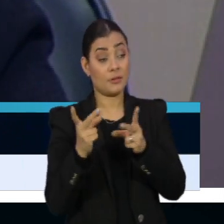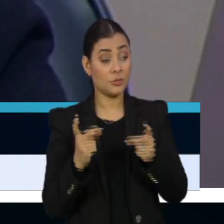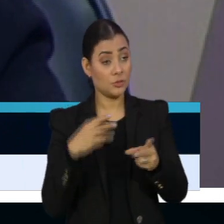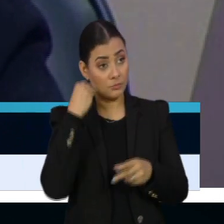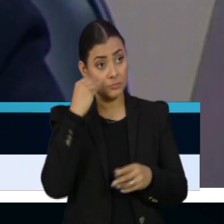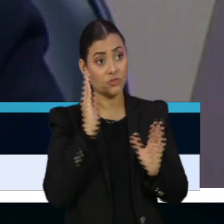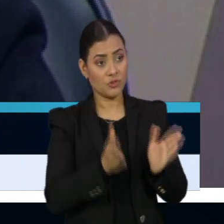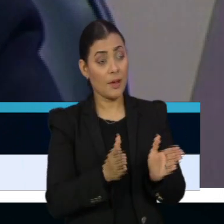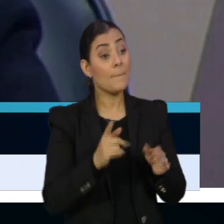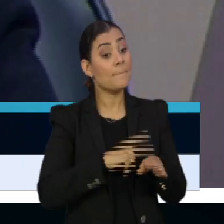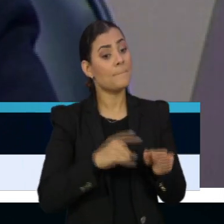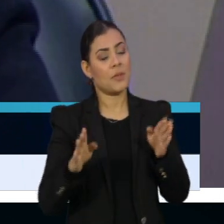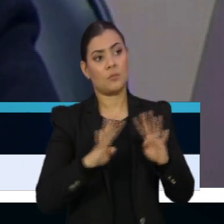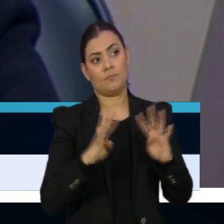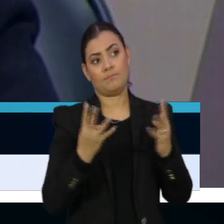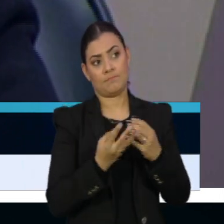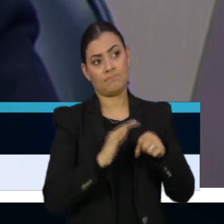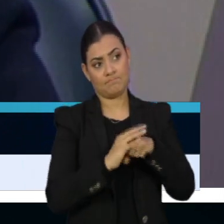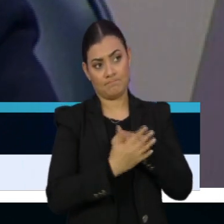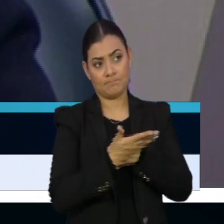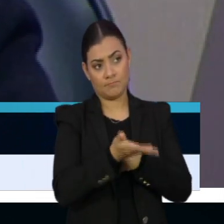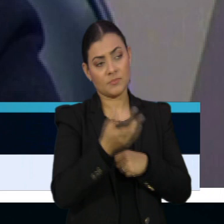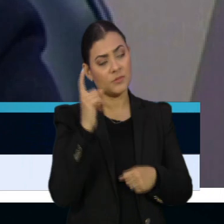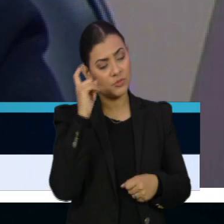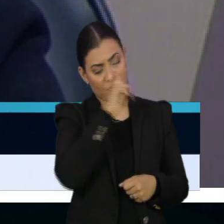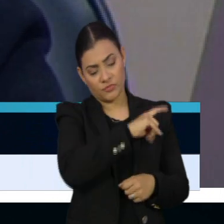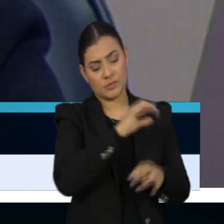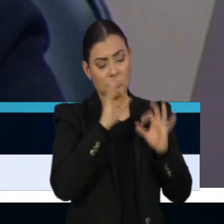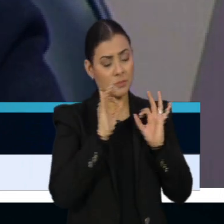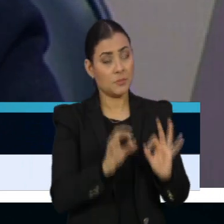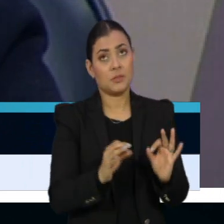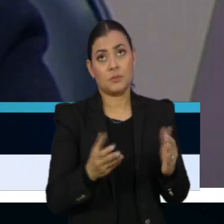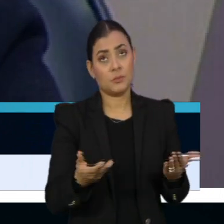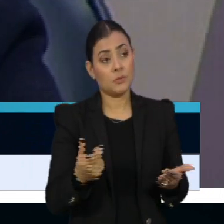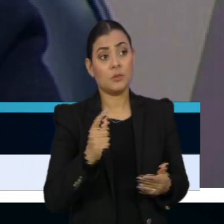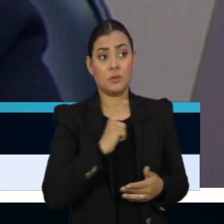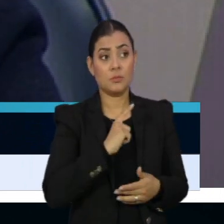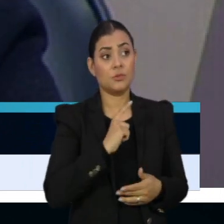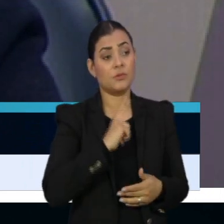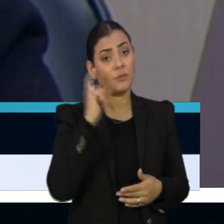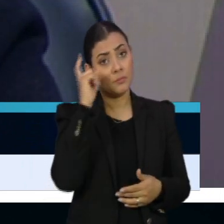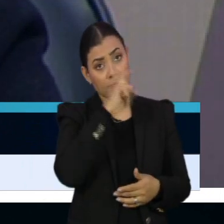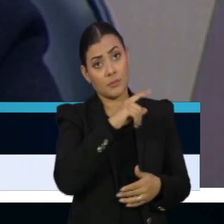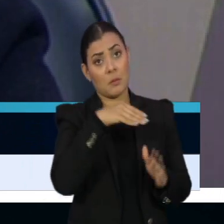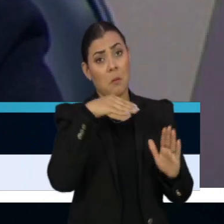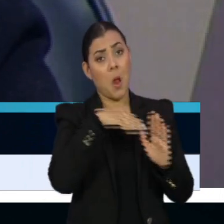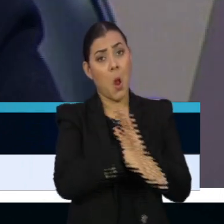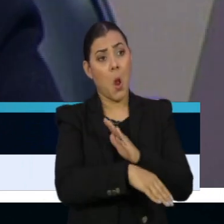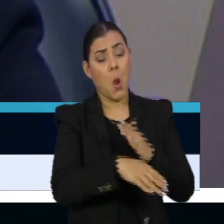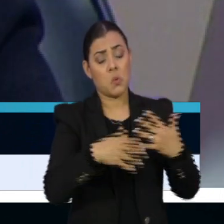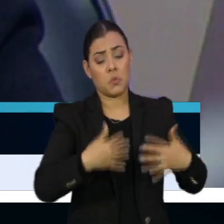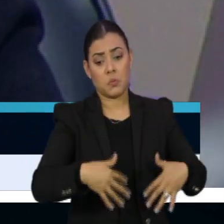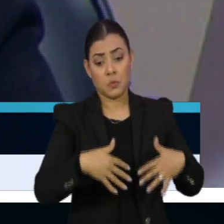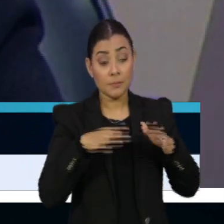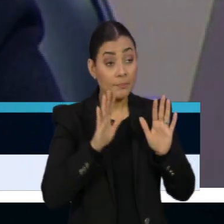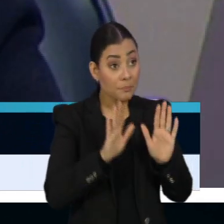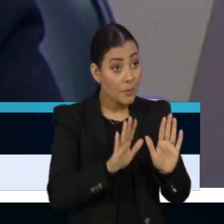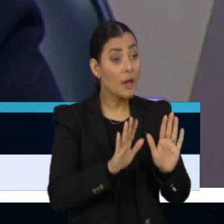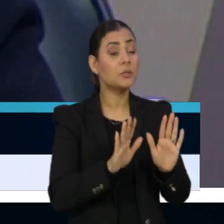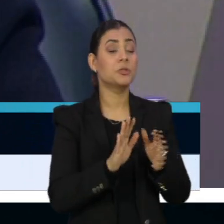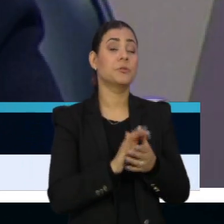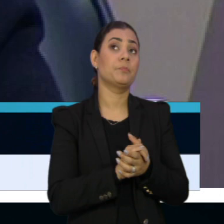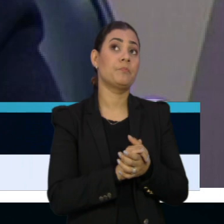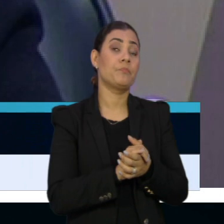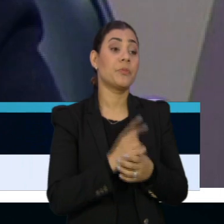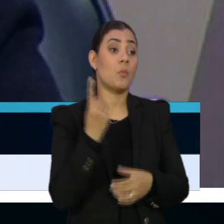No ano da pandemia, a gente teve bastante queda de rendimentos. E aí uma